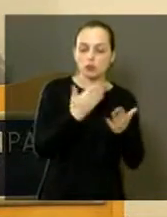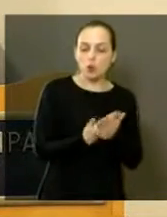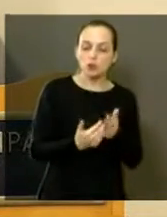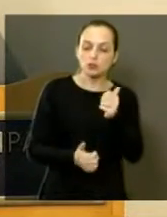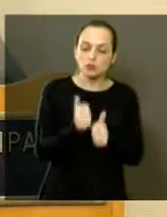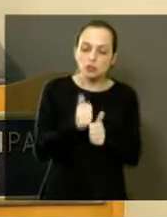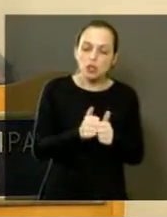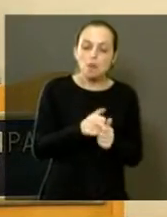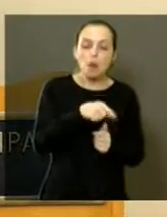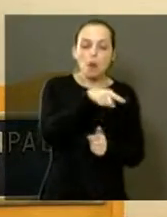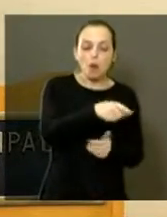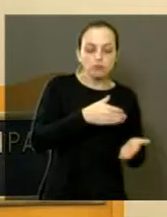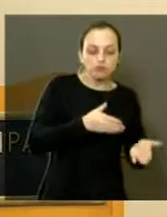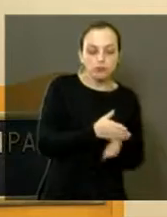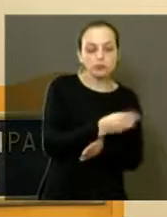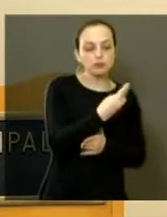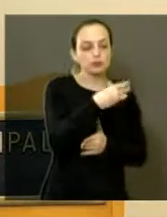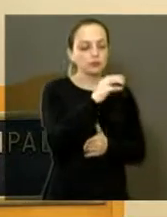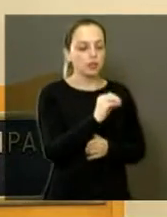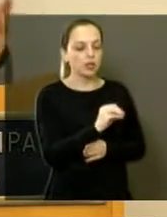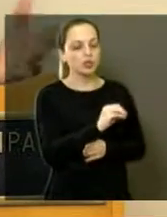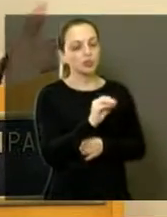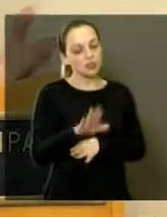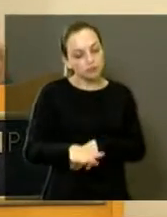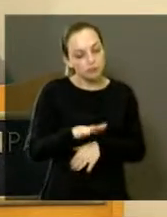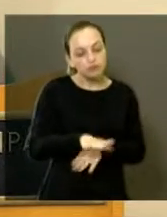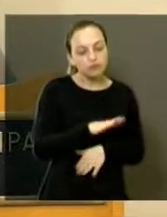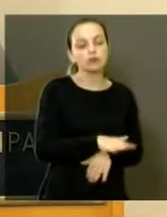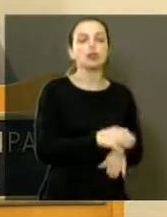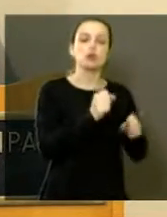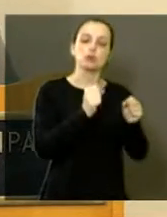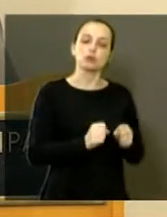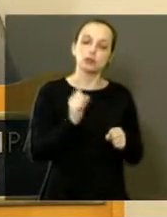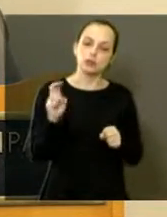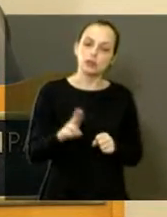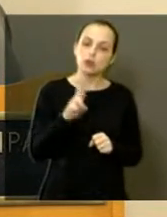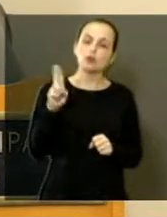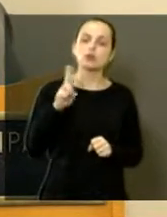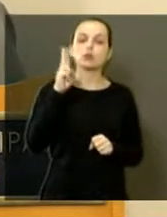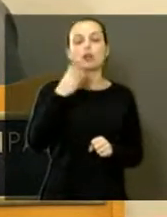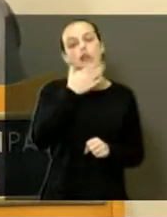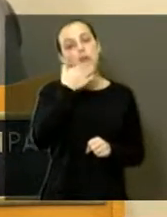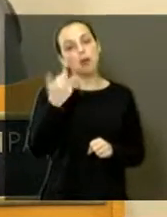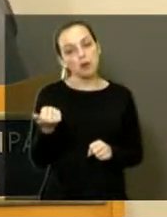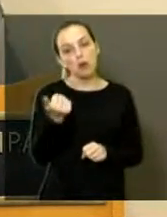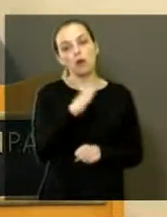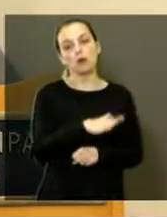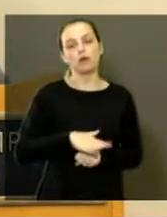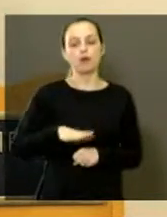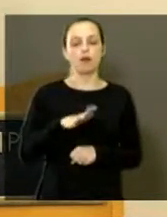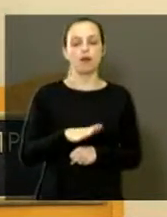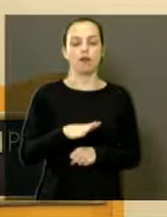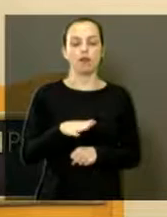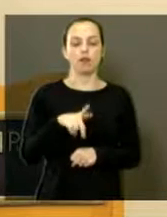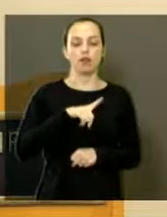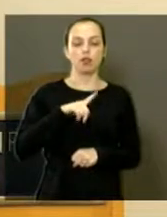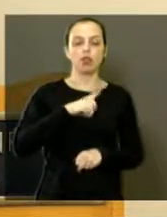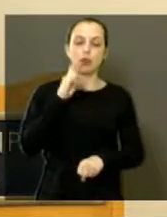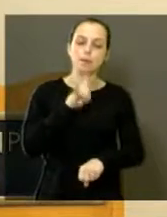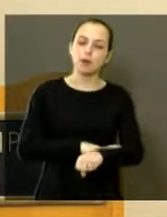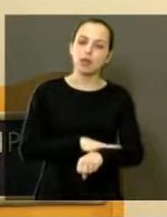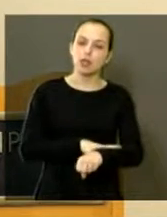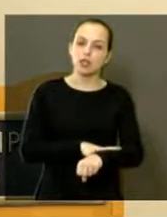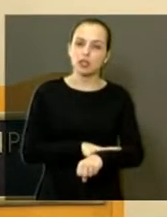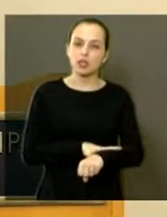vezes por semana com 30 meninos. Podia ser usado bem melhor aquela área lá. Tem banheiro que